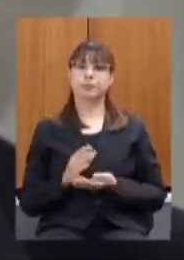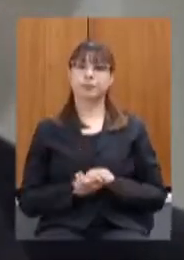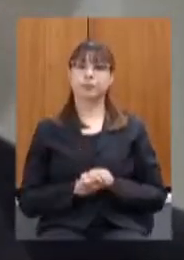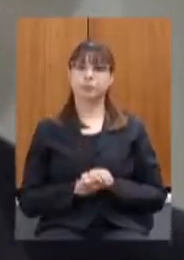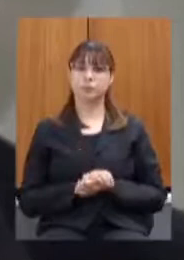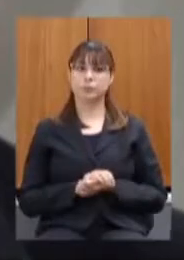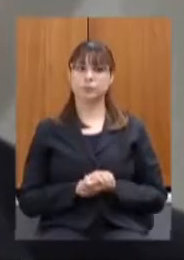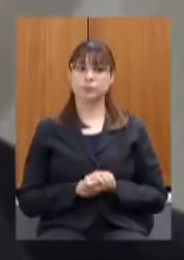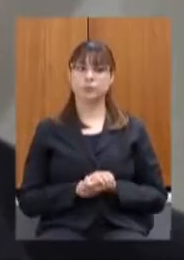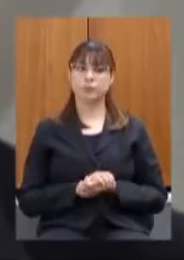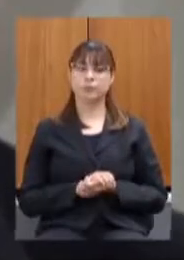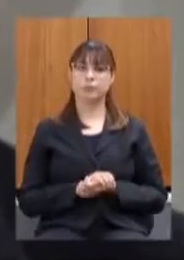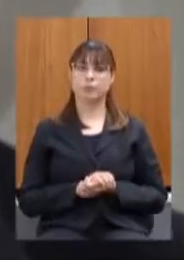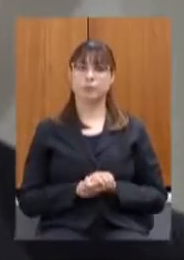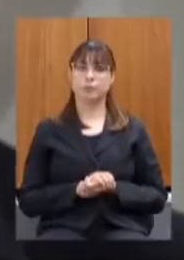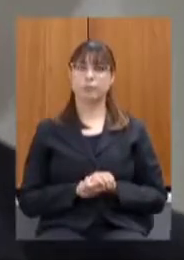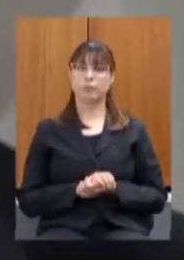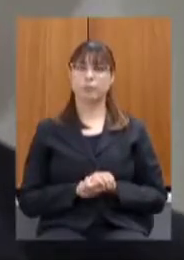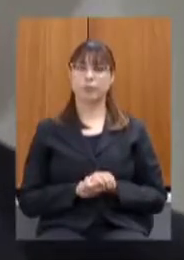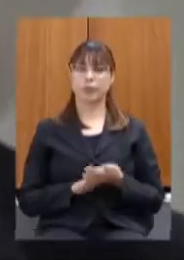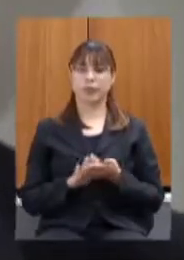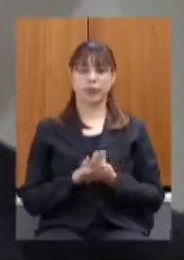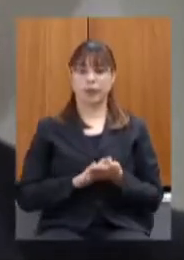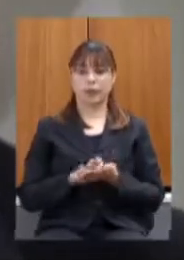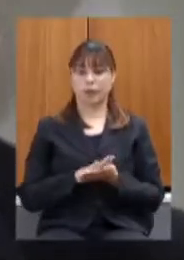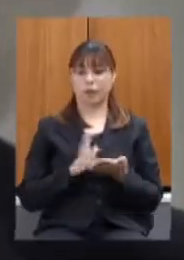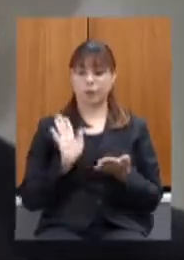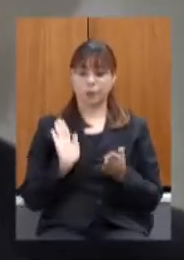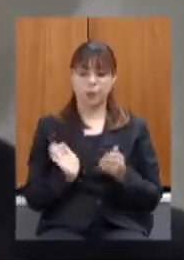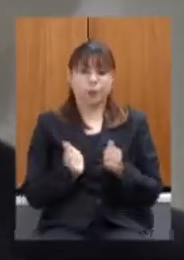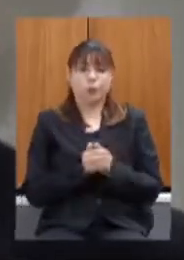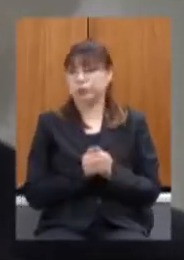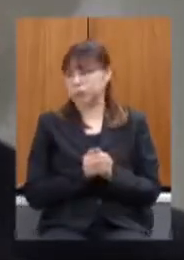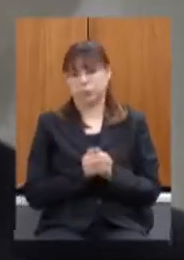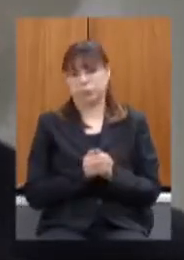não tem nada feito por debaixo dos panos